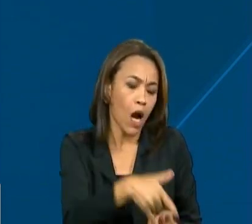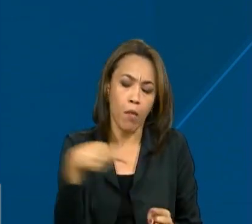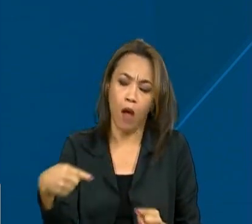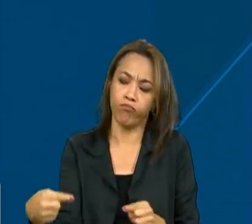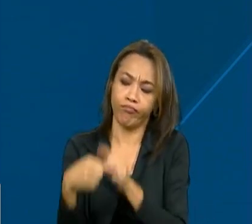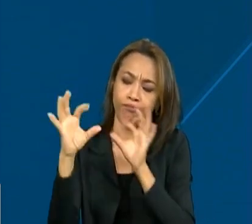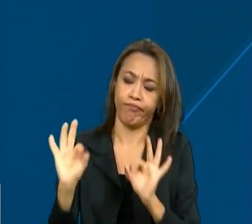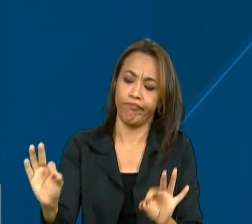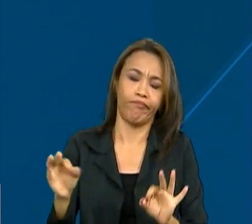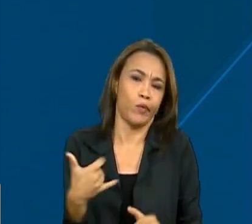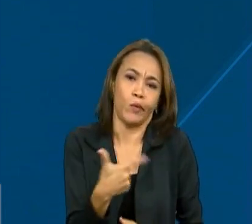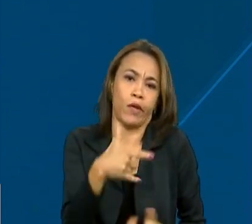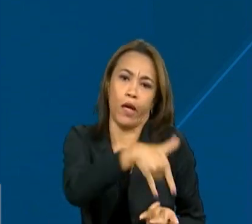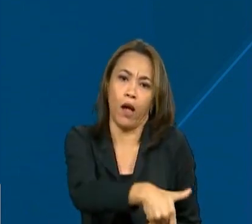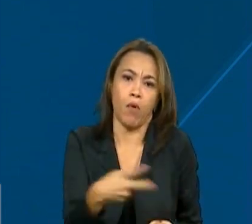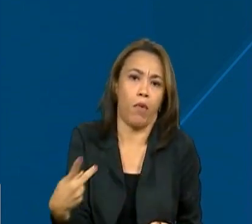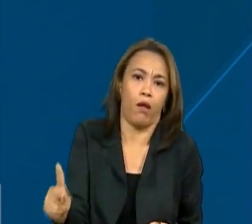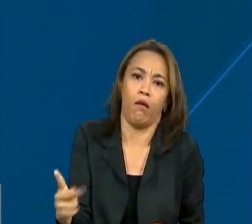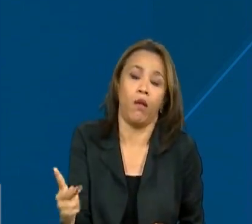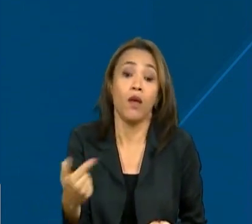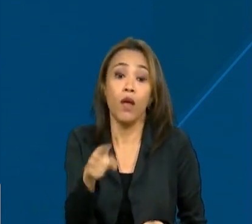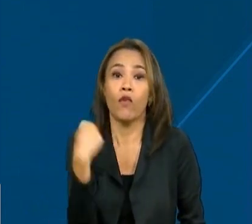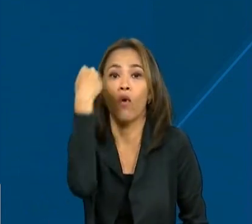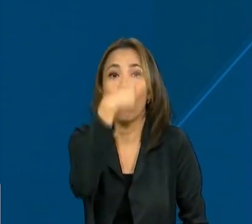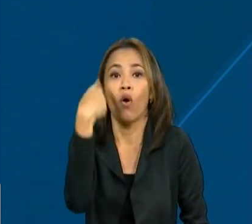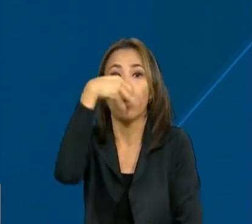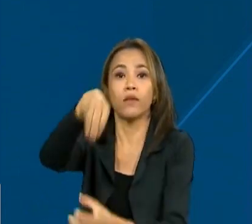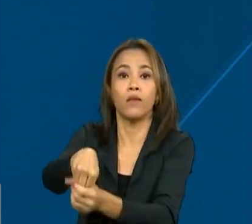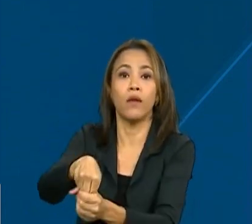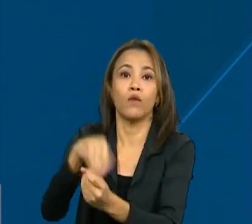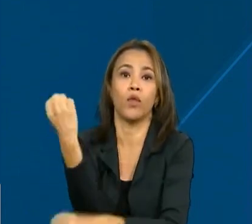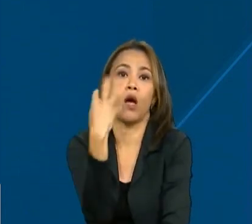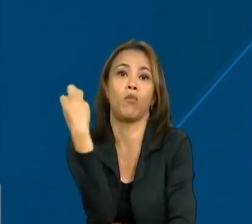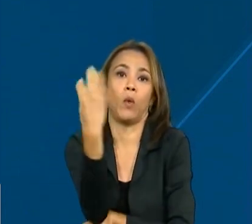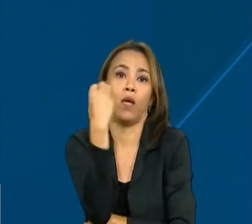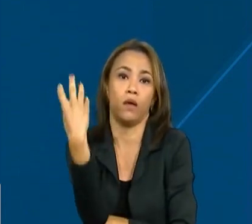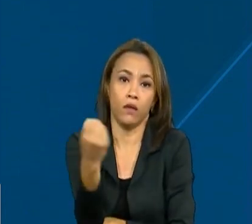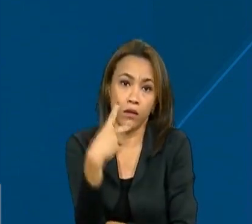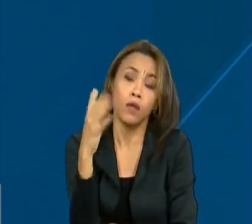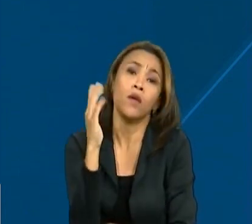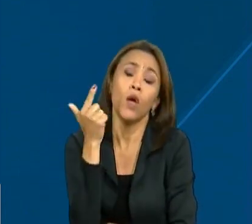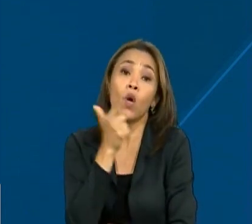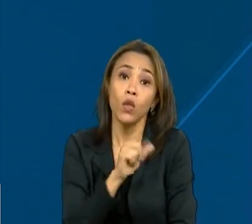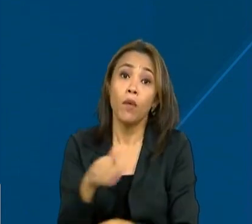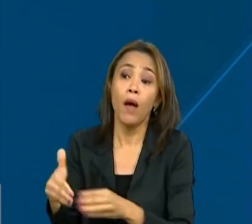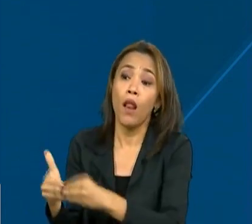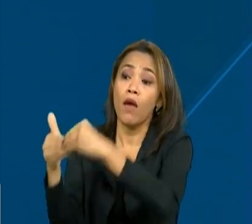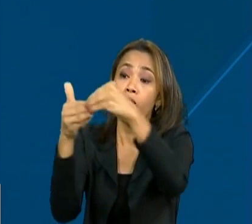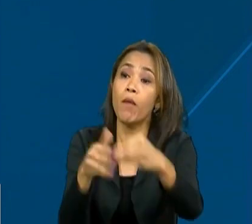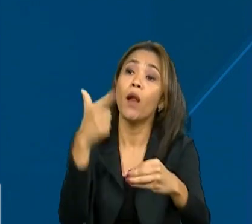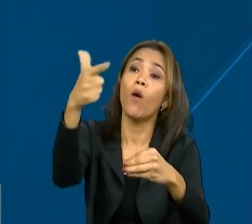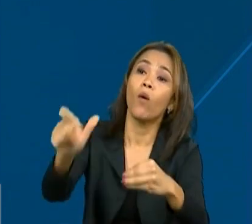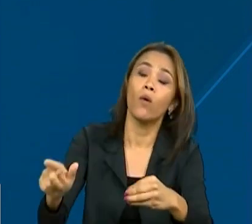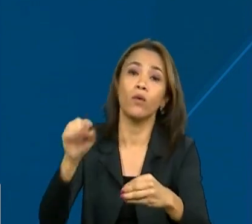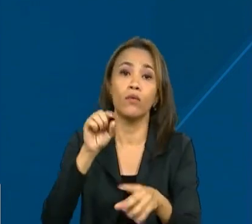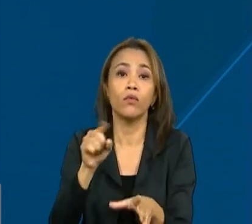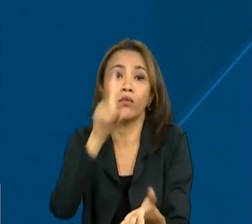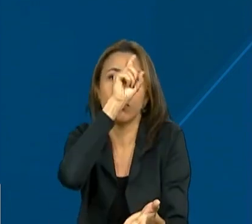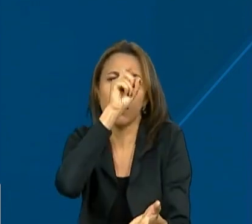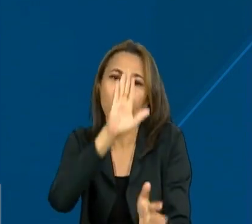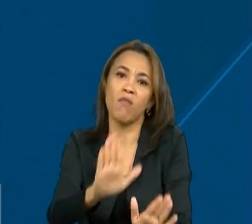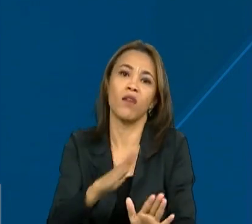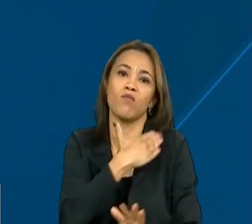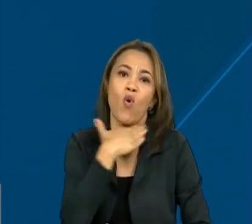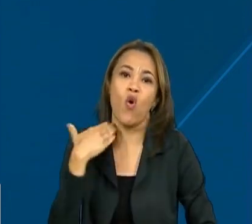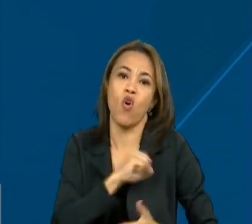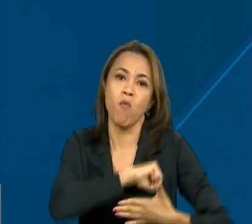Vitor ficou por horas dentro da ambulância Ele chegou a ser encaminhado para outros hospitais Mas morreu